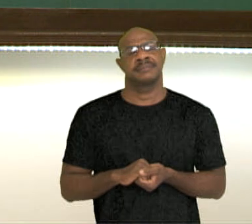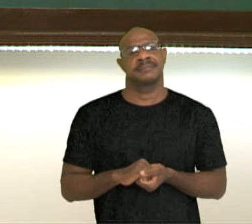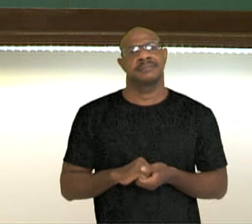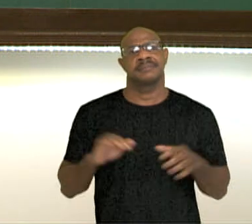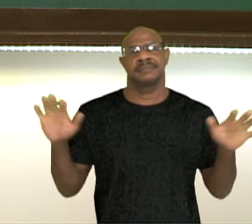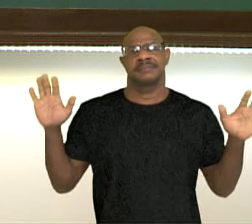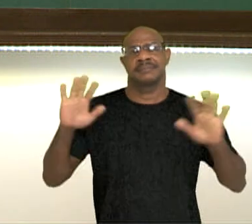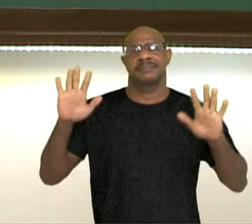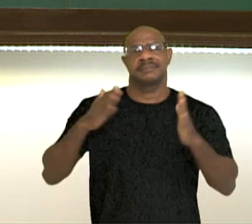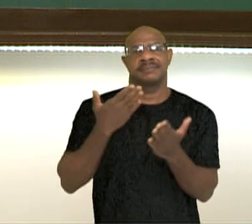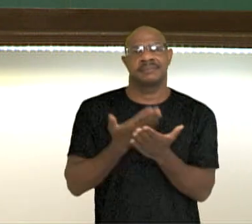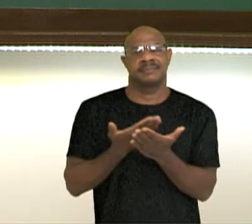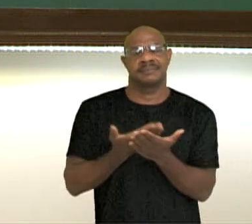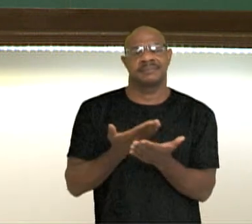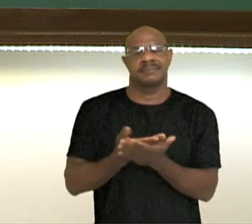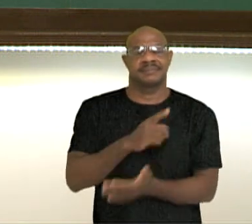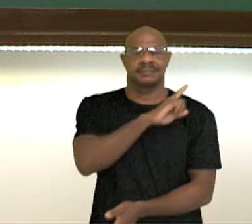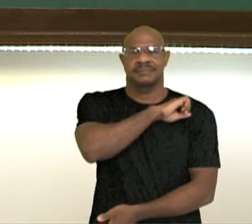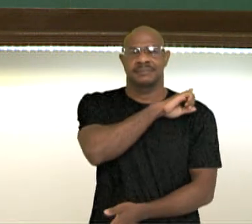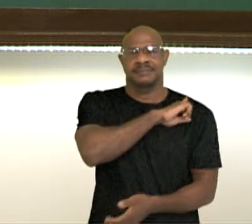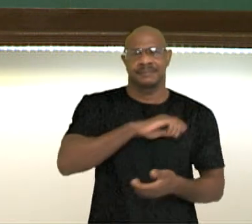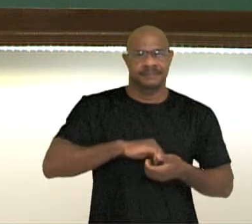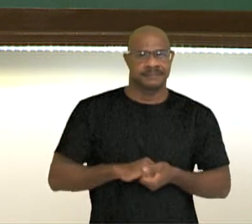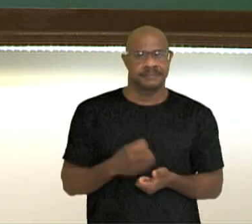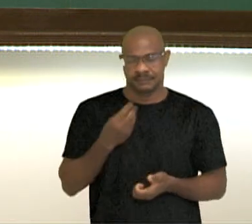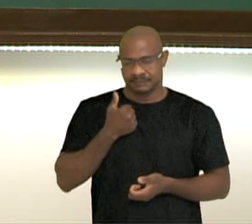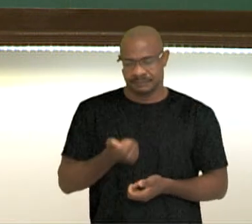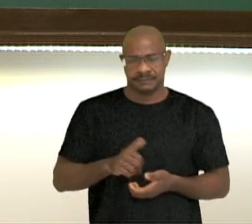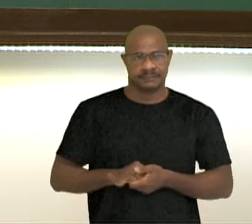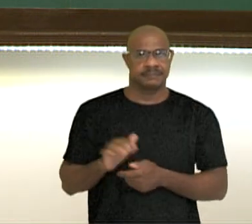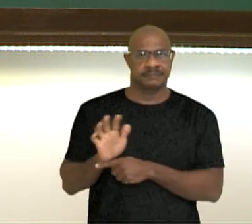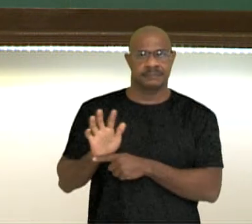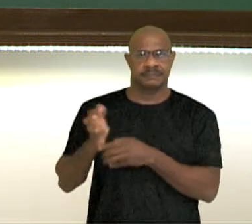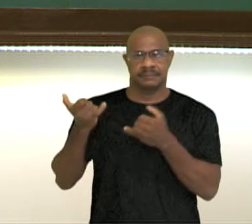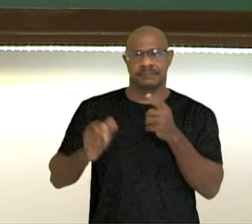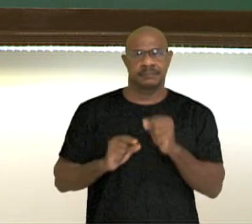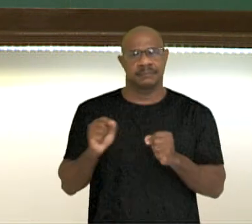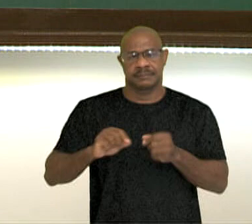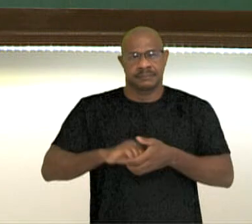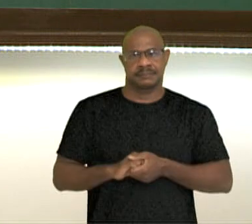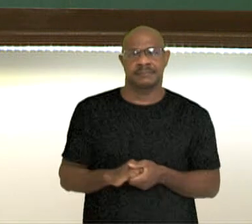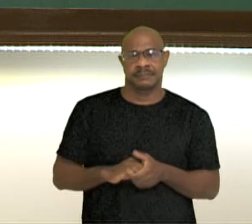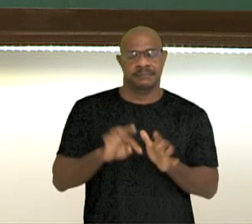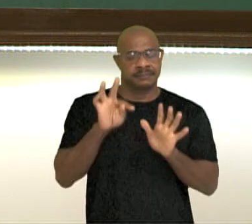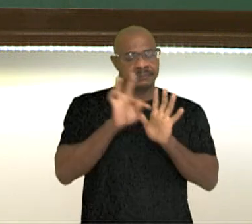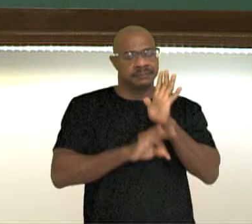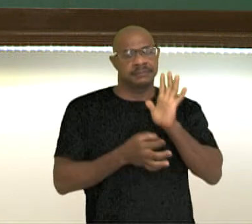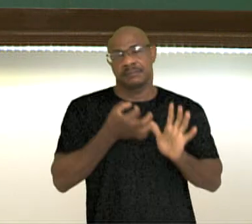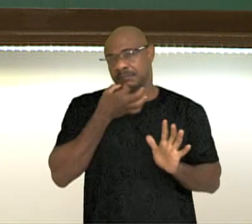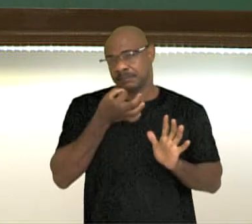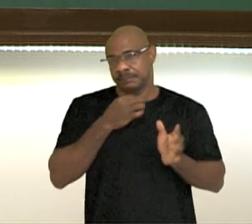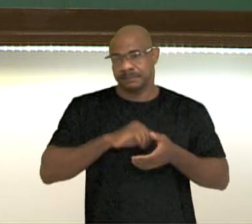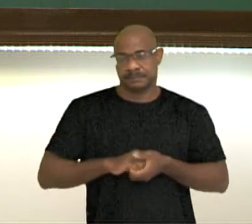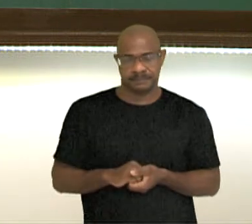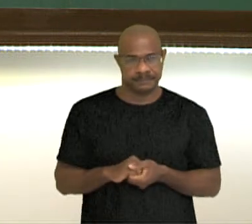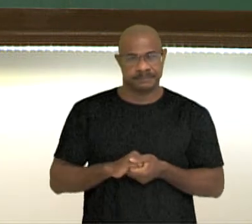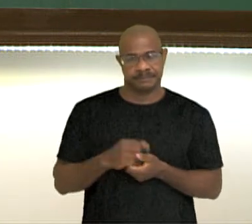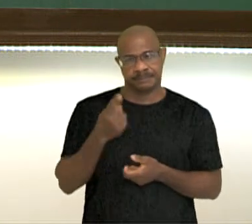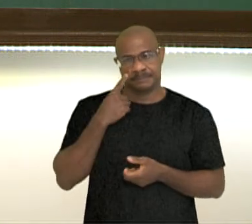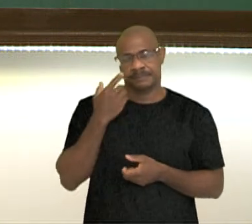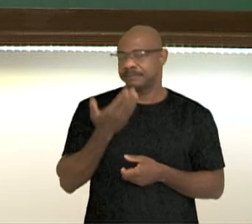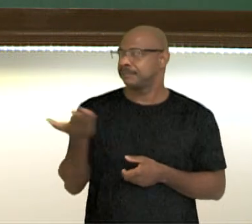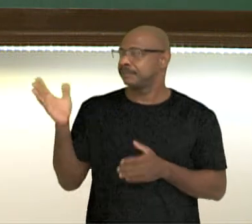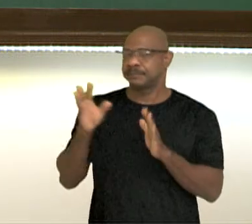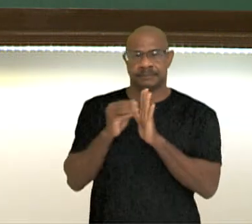Olá estudantes da primeira série, tudo bem com vocês? Neste vídeo nós vamos falar sobre o artigo de opinião. Vamos aos